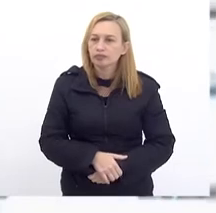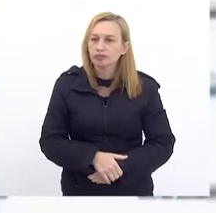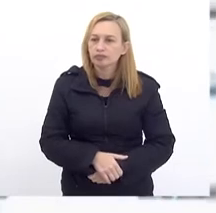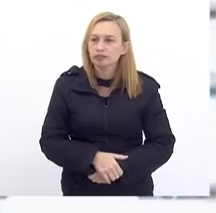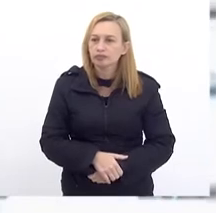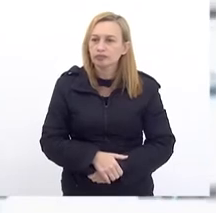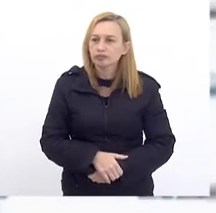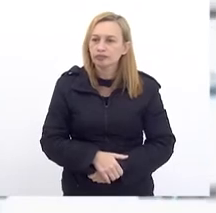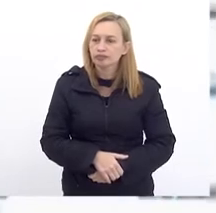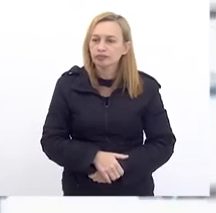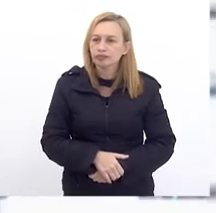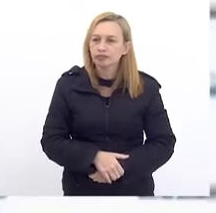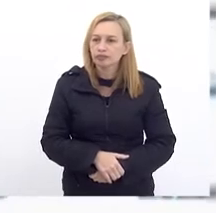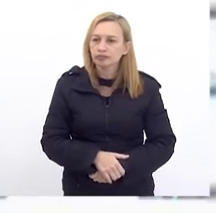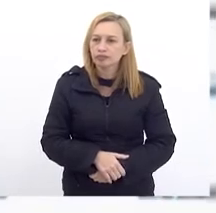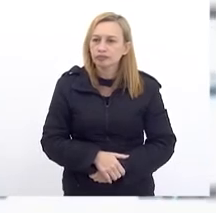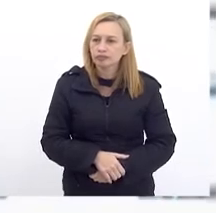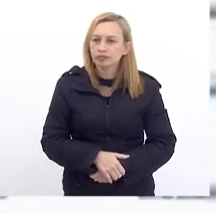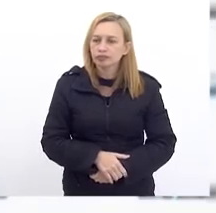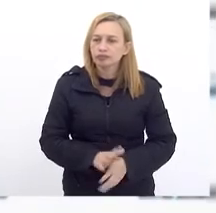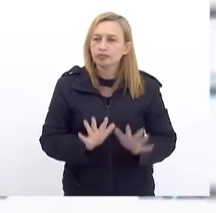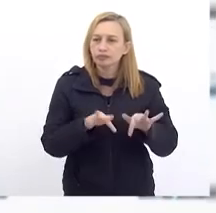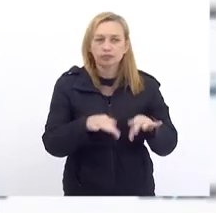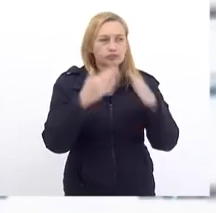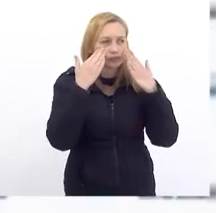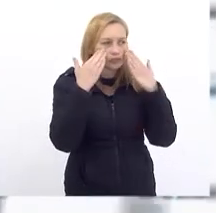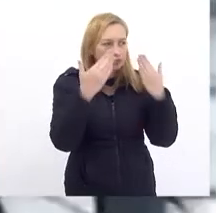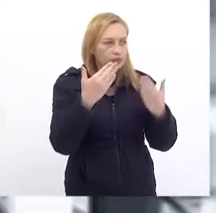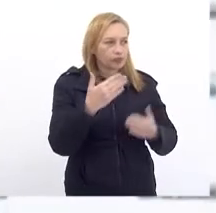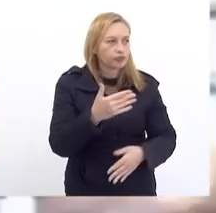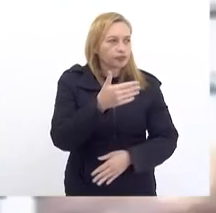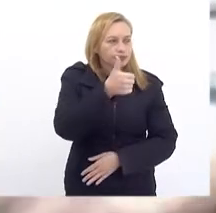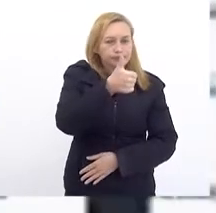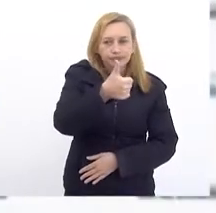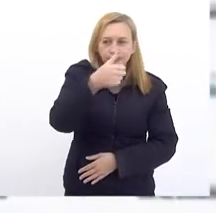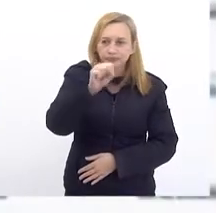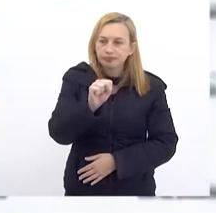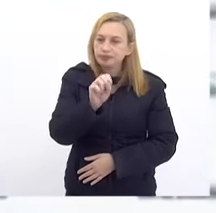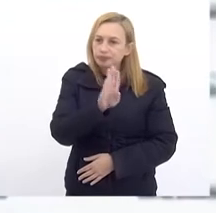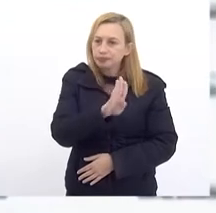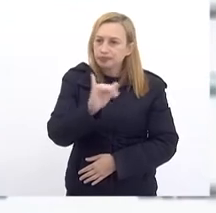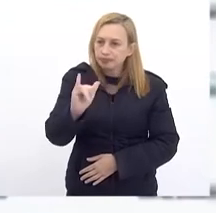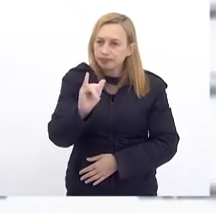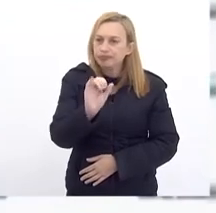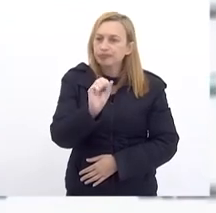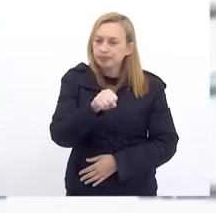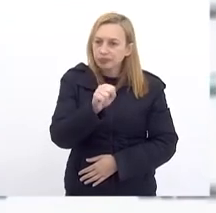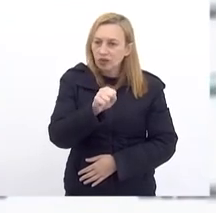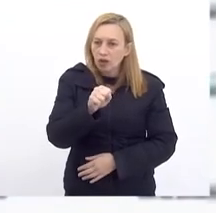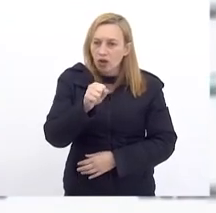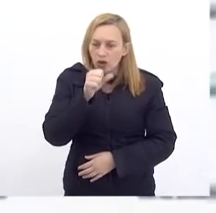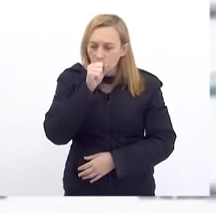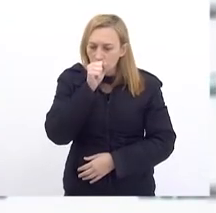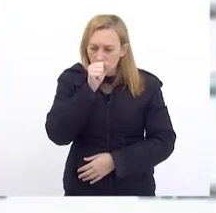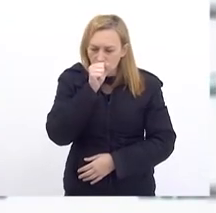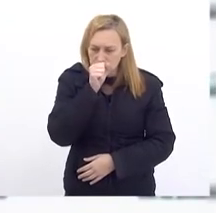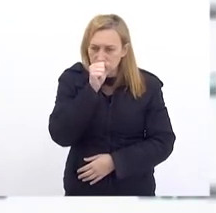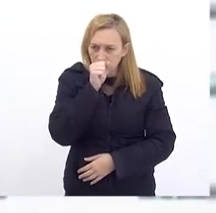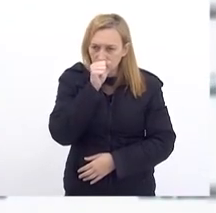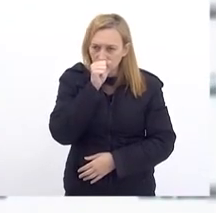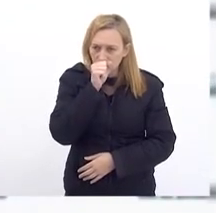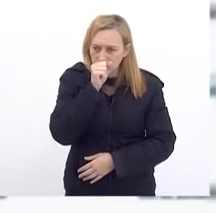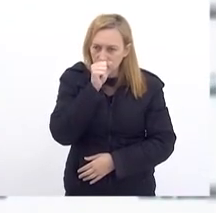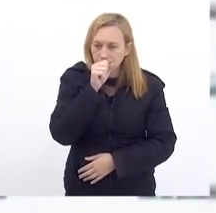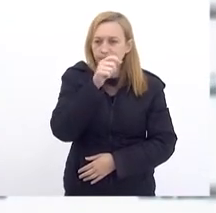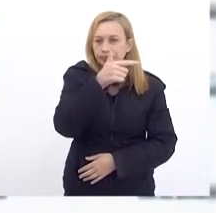Tem um Final Que a gente Apresenta 18 B Que Aí sim Que é um Cotejo Entre a Piloa De 22 Com